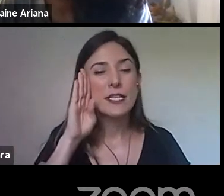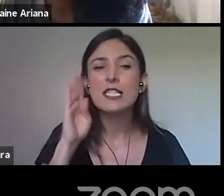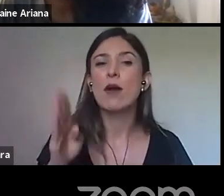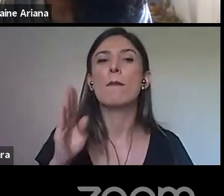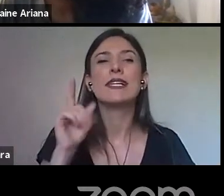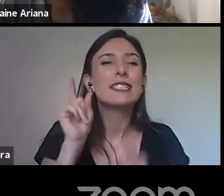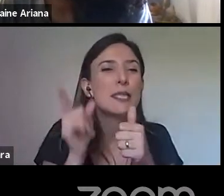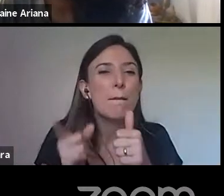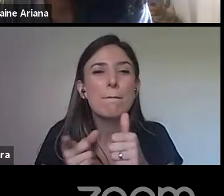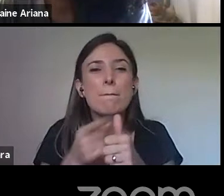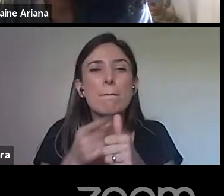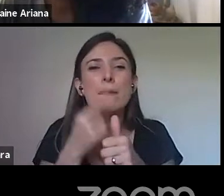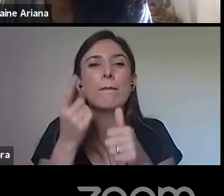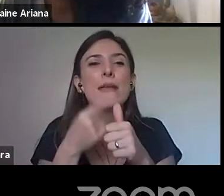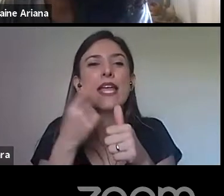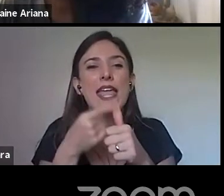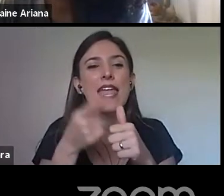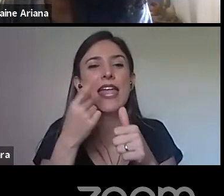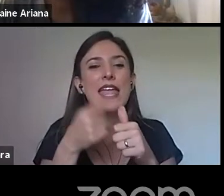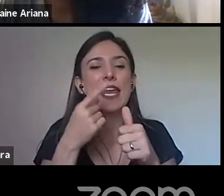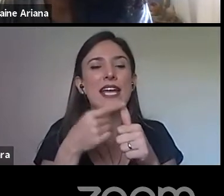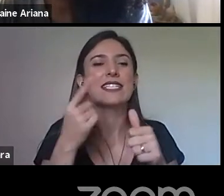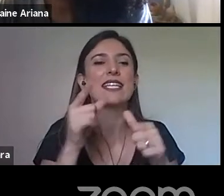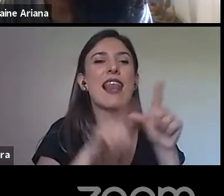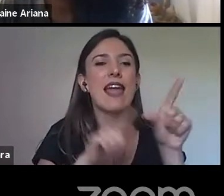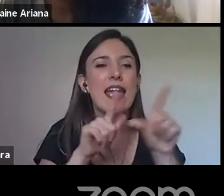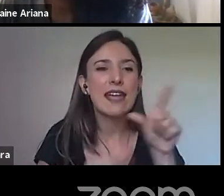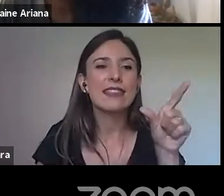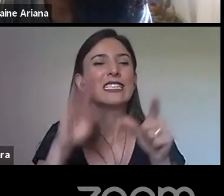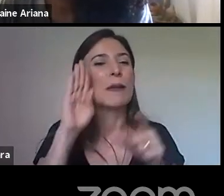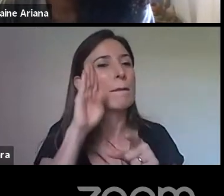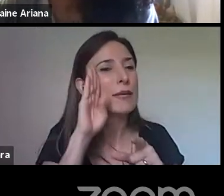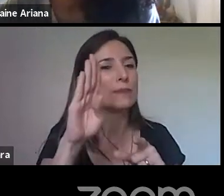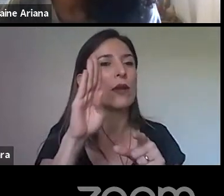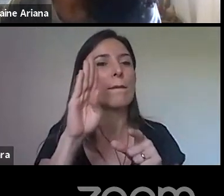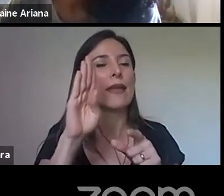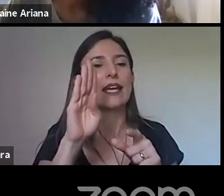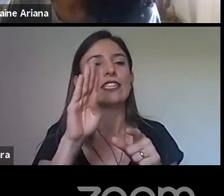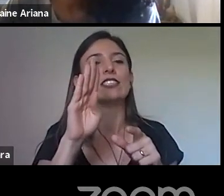letras, principalmente para a educação